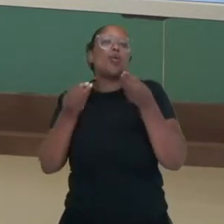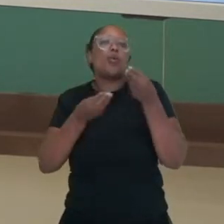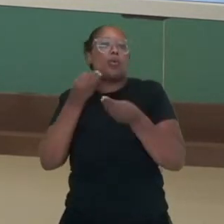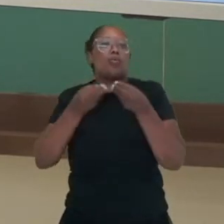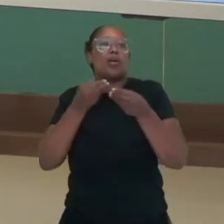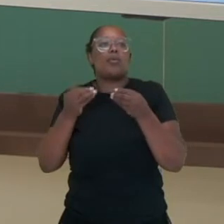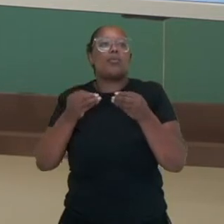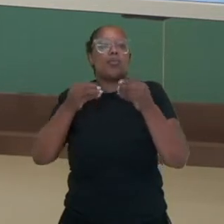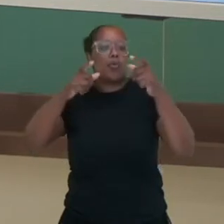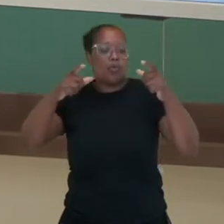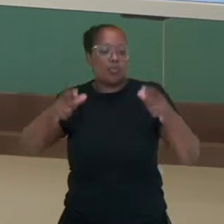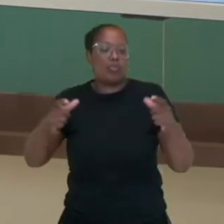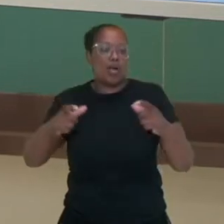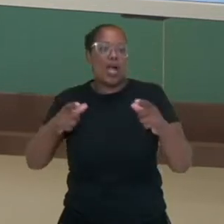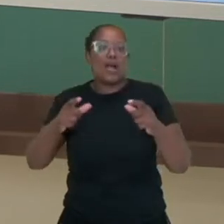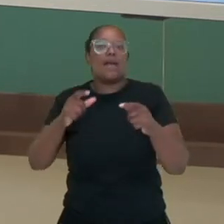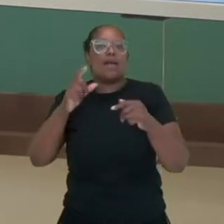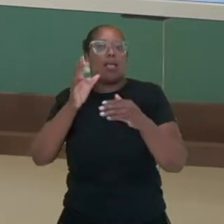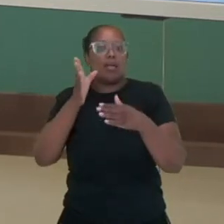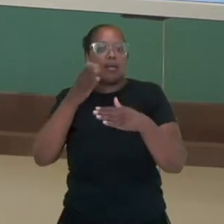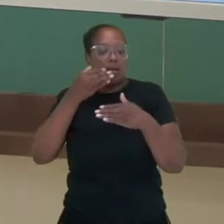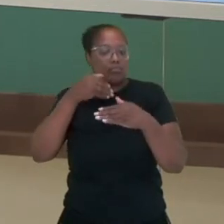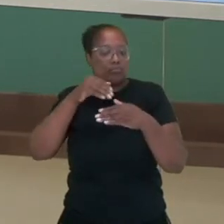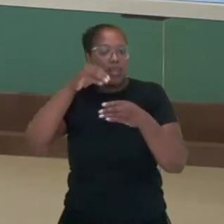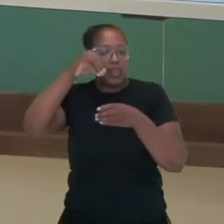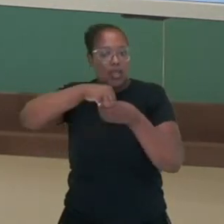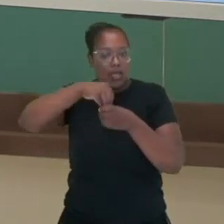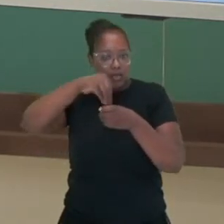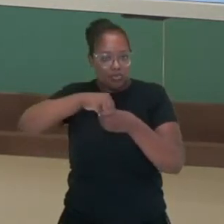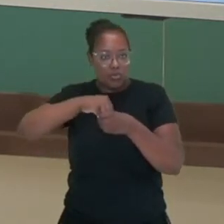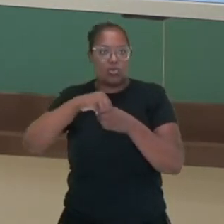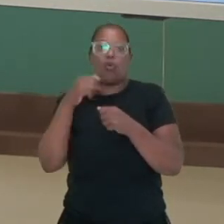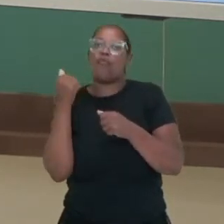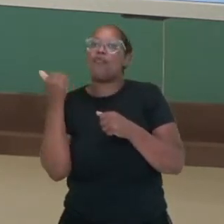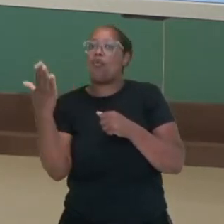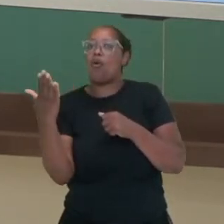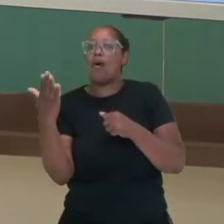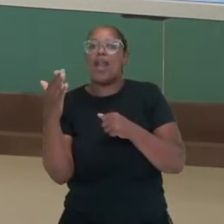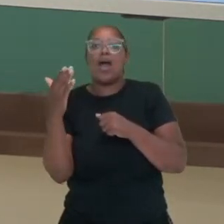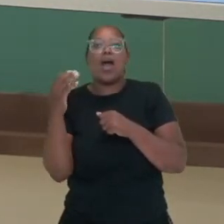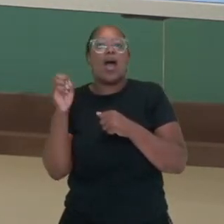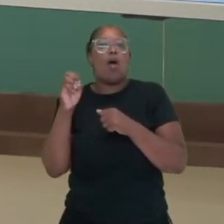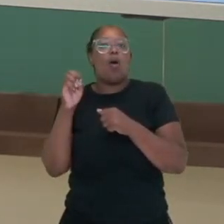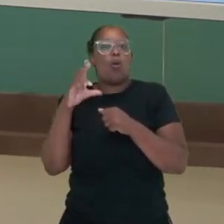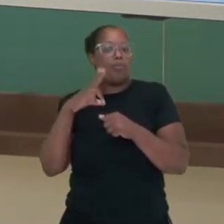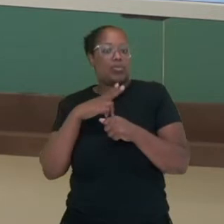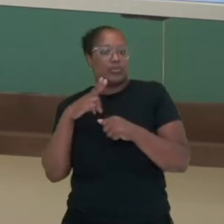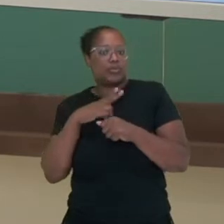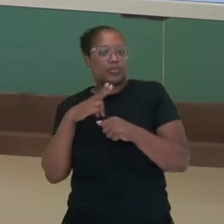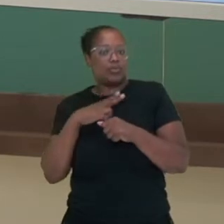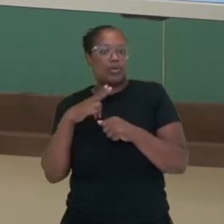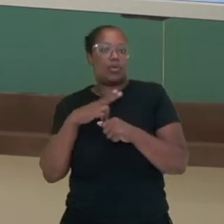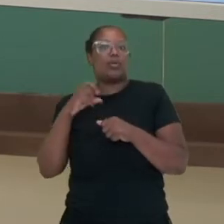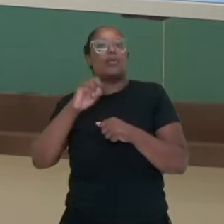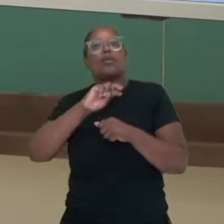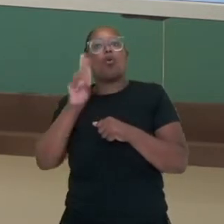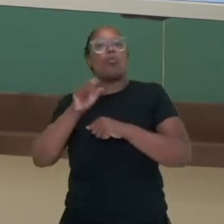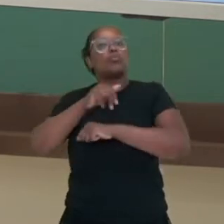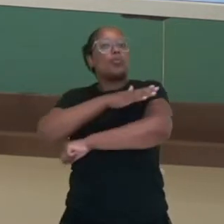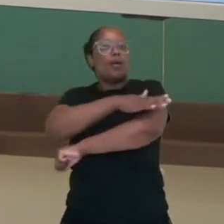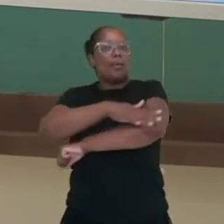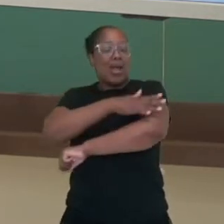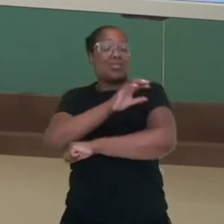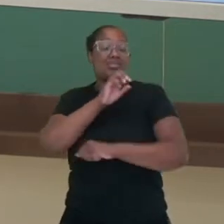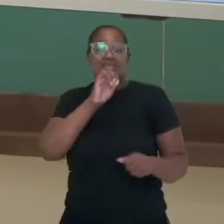O espaço pode ser interno, externo, público ou privado. Por exemplo, se você vai